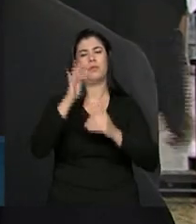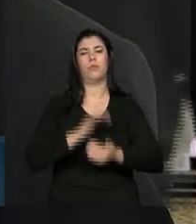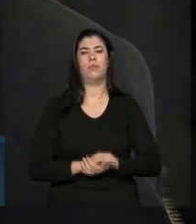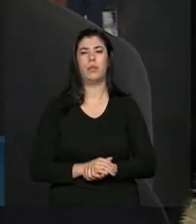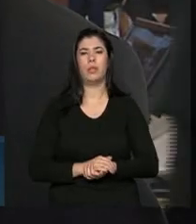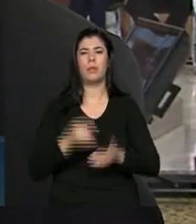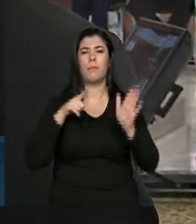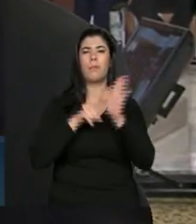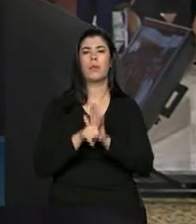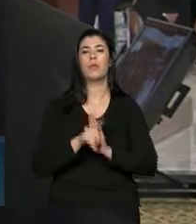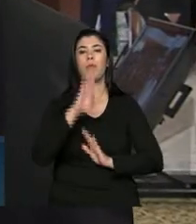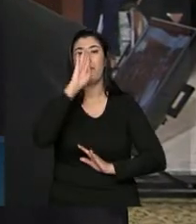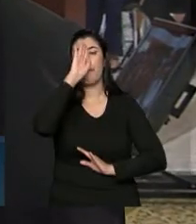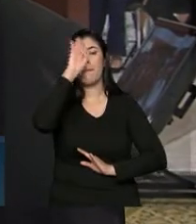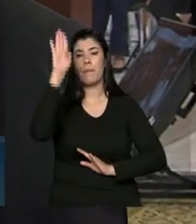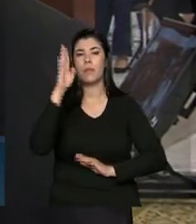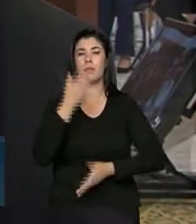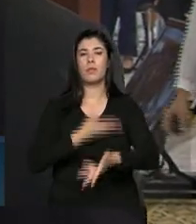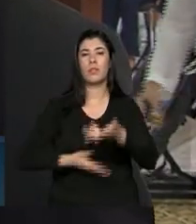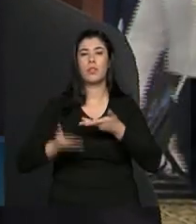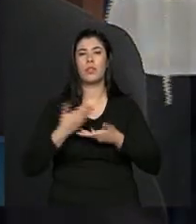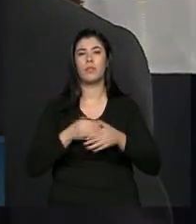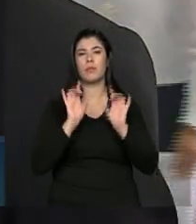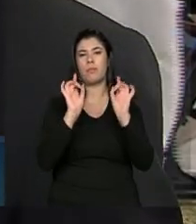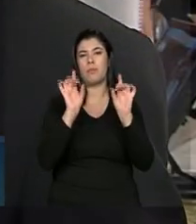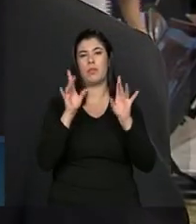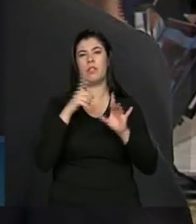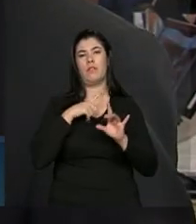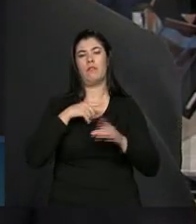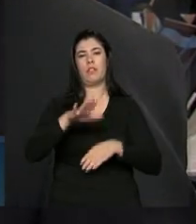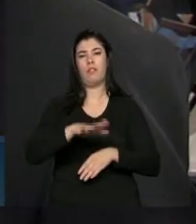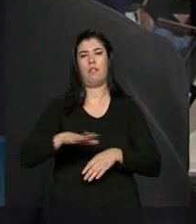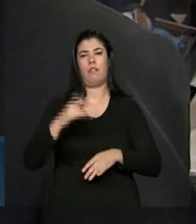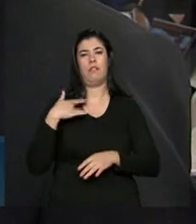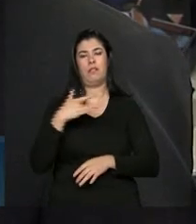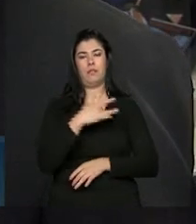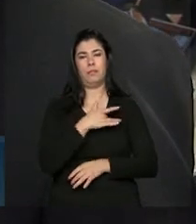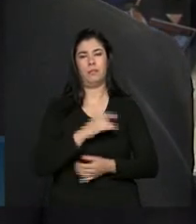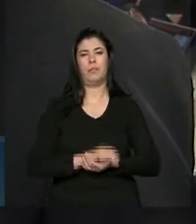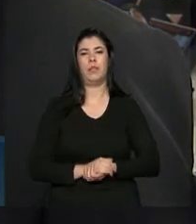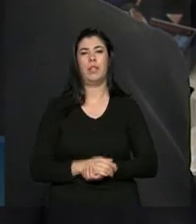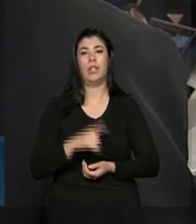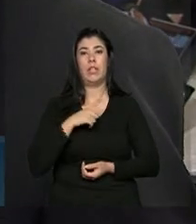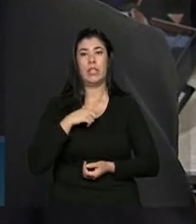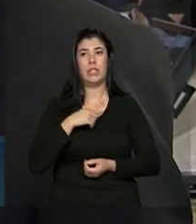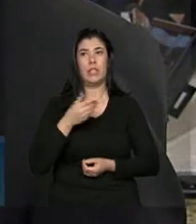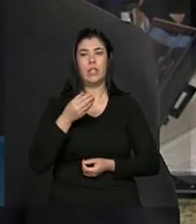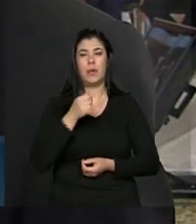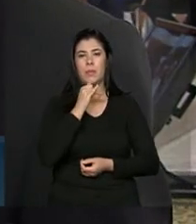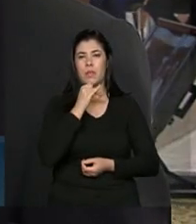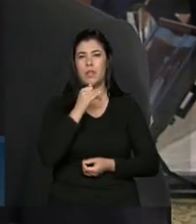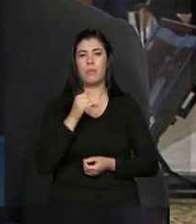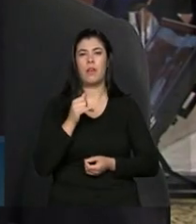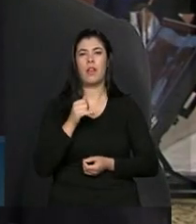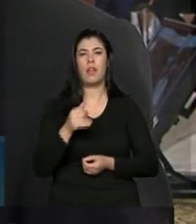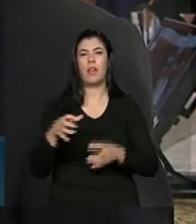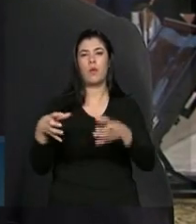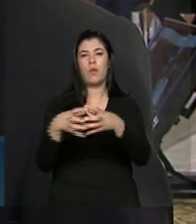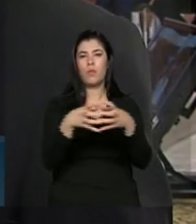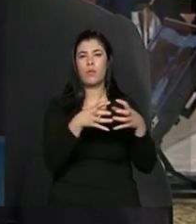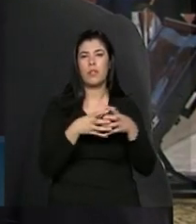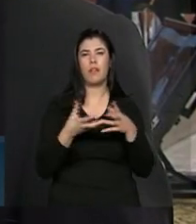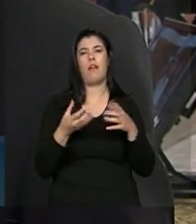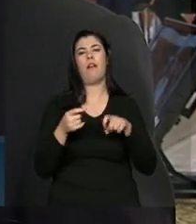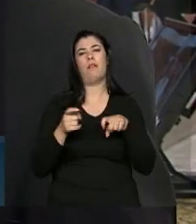principais especialidades que vocês atendem lá na unidade de saúde? Nós procuramos trabalhar dentro da lógica da medicina de família e comunidade.